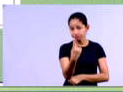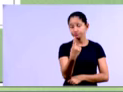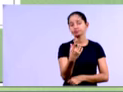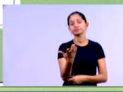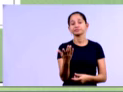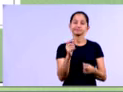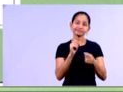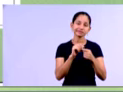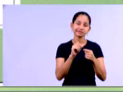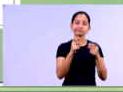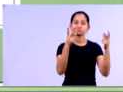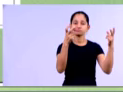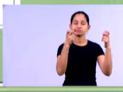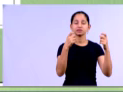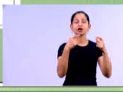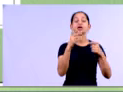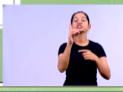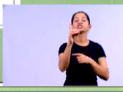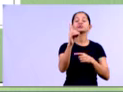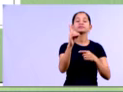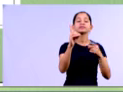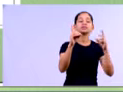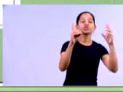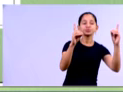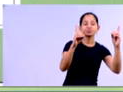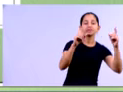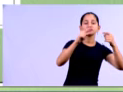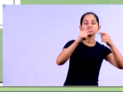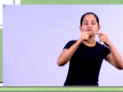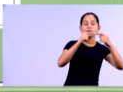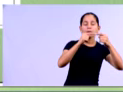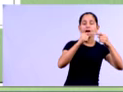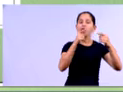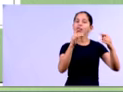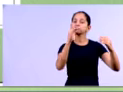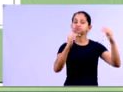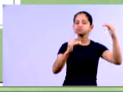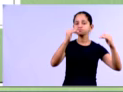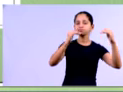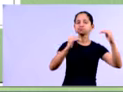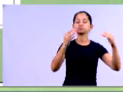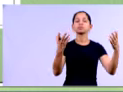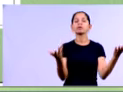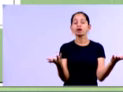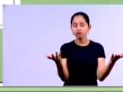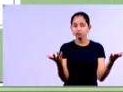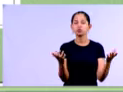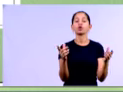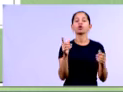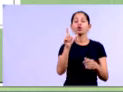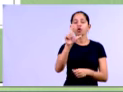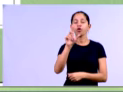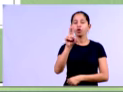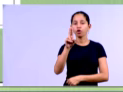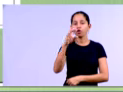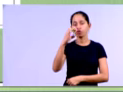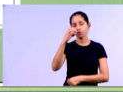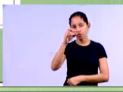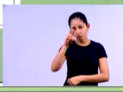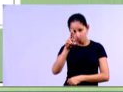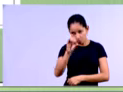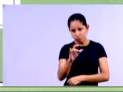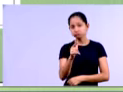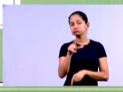né, as despesas financeiras de 2012 com a despesa financeira de 2013, o lucro líquido de 2012 com o lucro líquido de